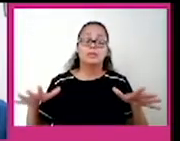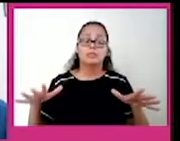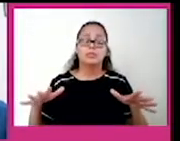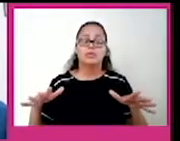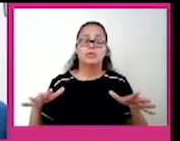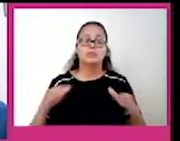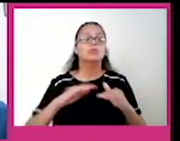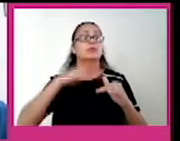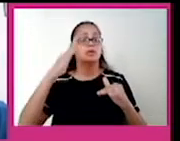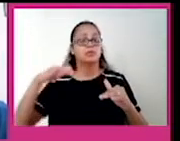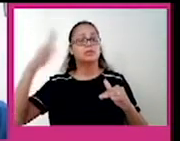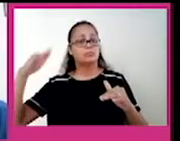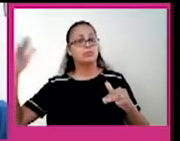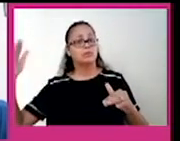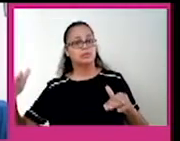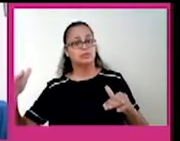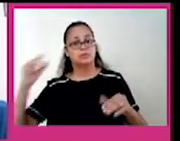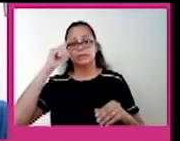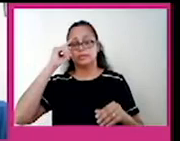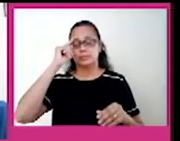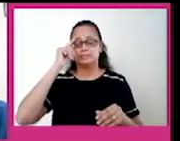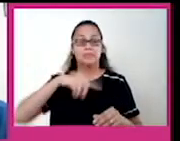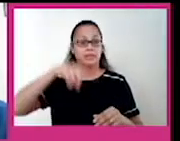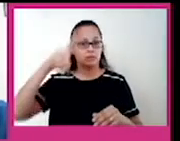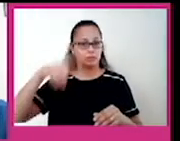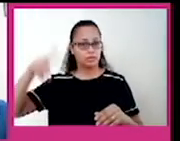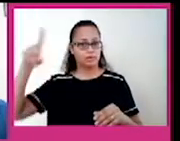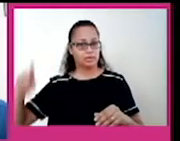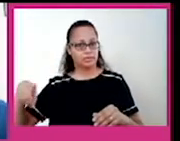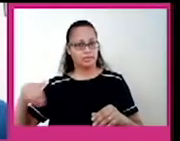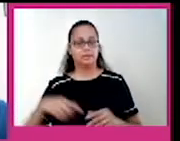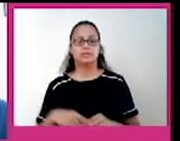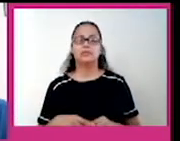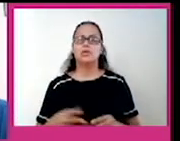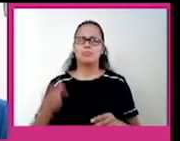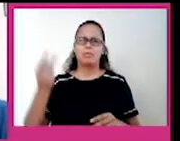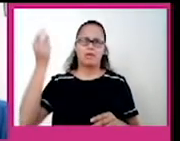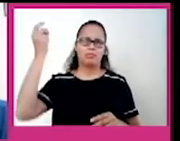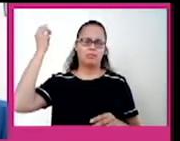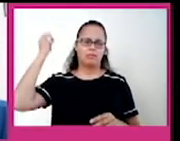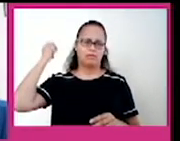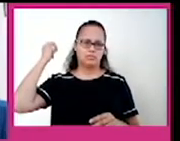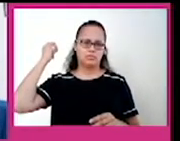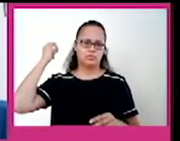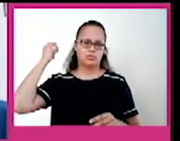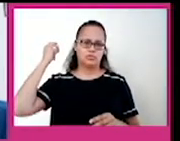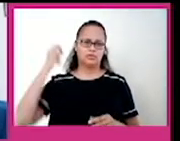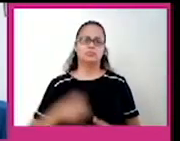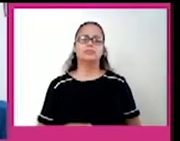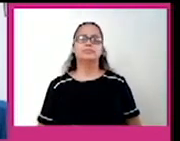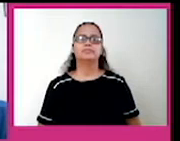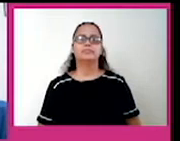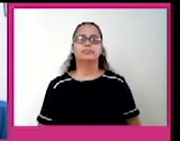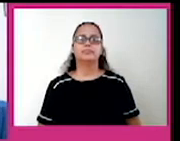montanhas, voltando aí de Chile, Peru, Equador. Certo? O trecho mais antigo e mais alto, que é a cordilheira oriental,